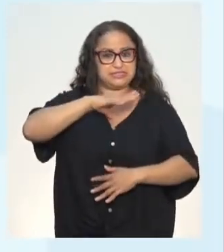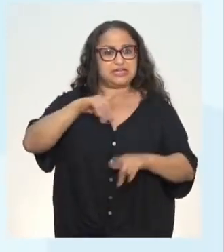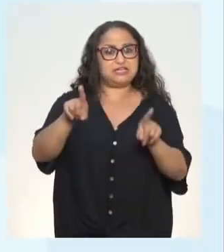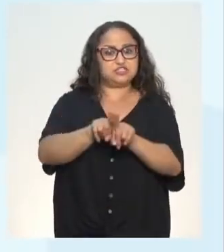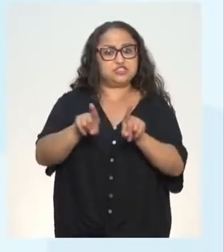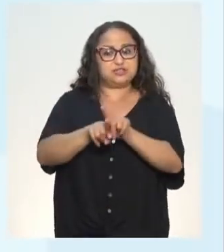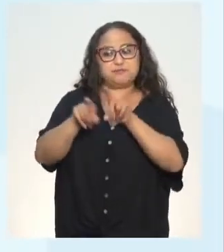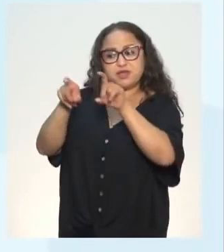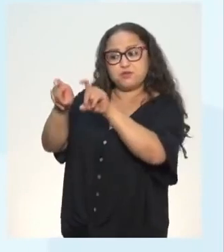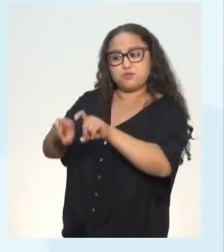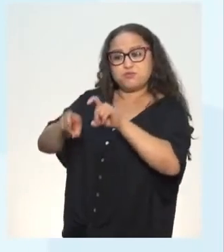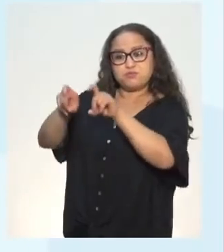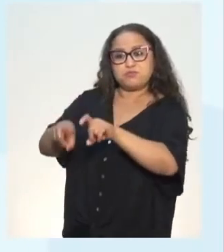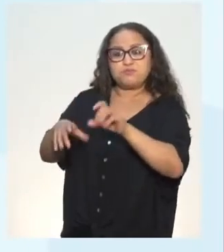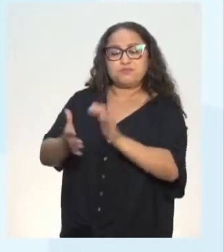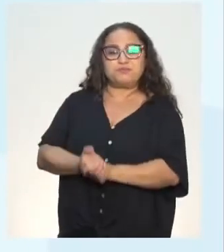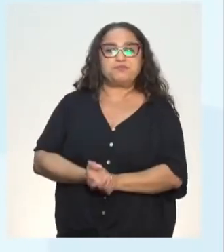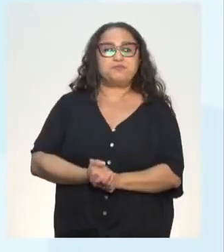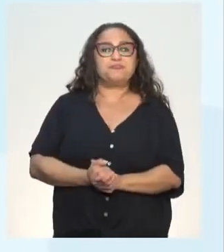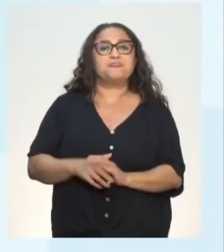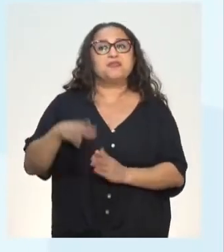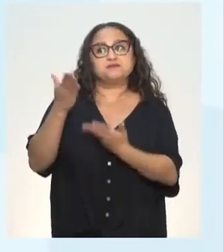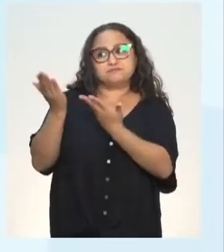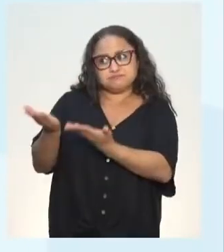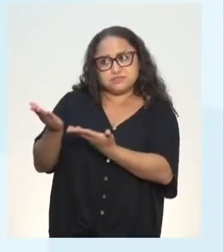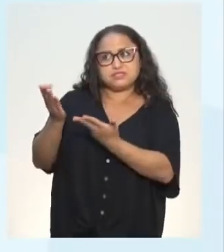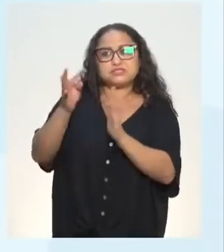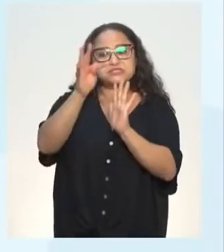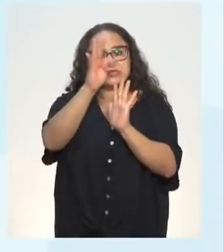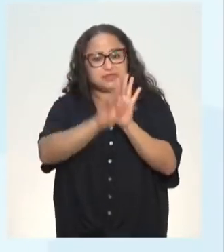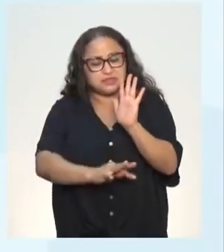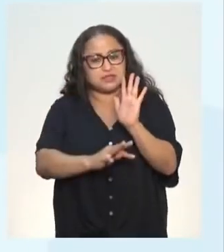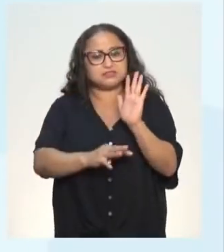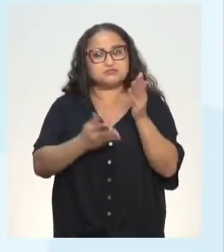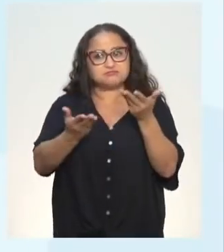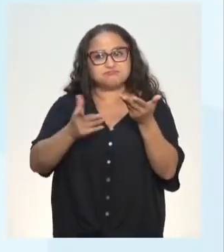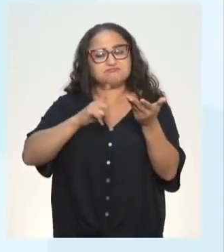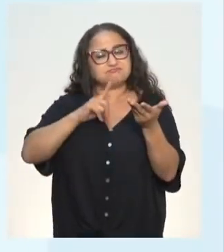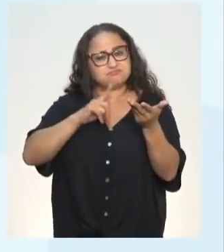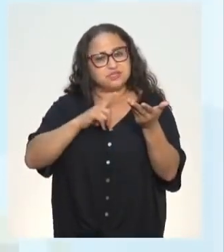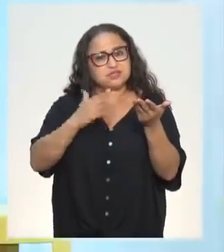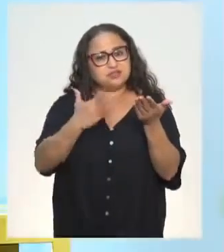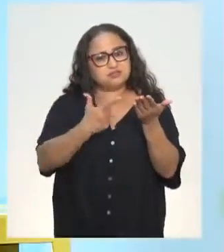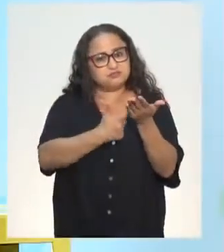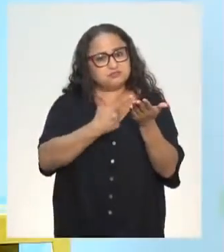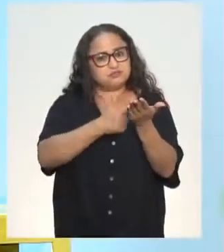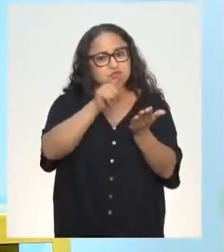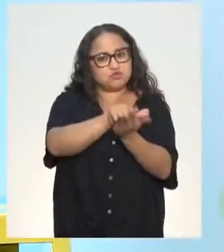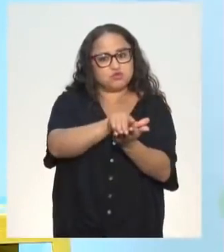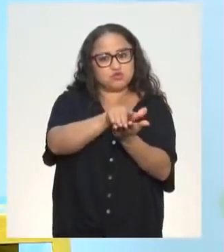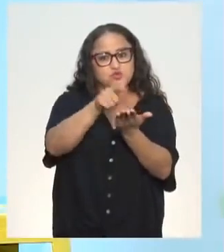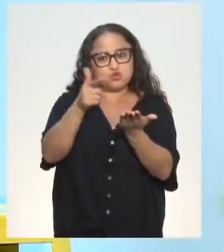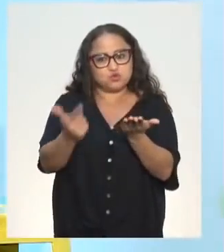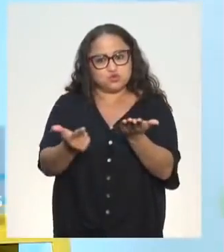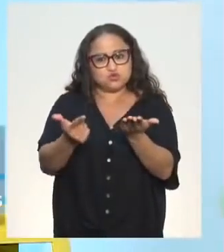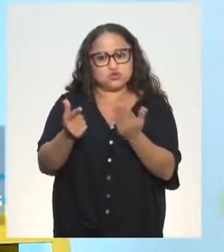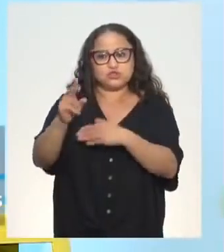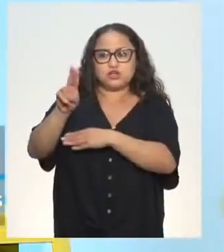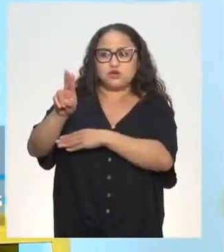rural. Esse texto que vocês acabaram de ver está disponível no Jornal da